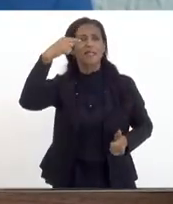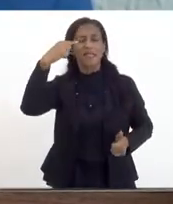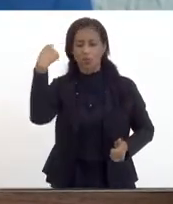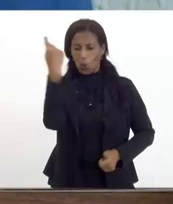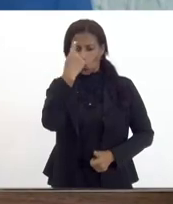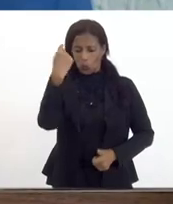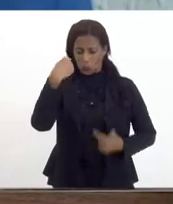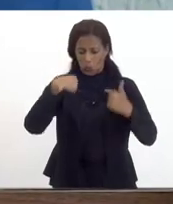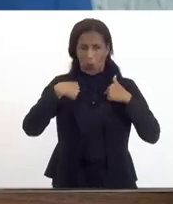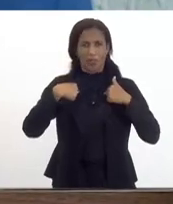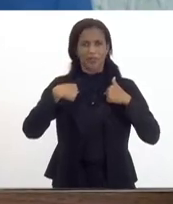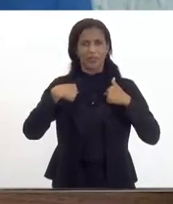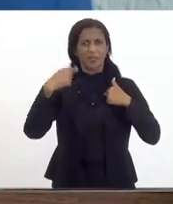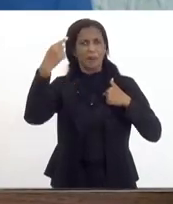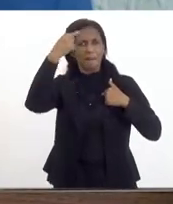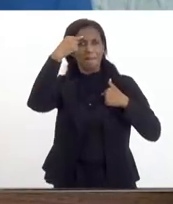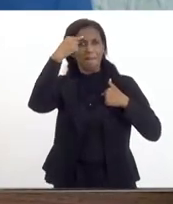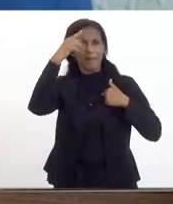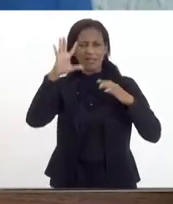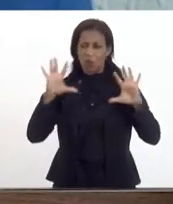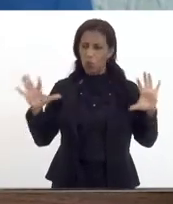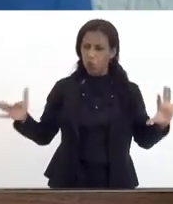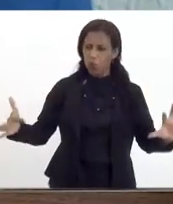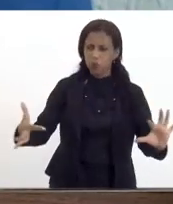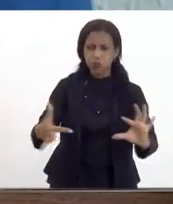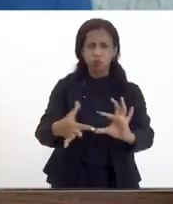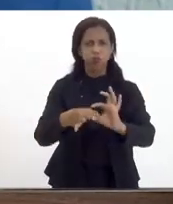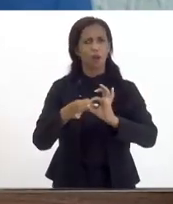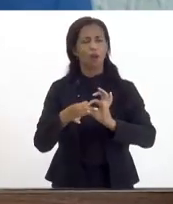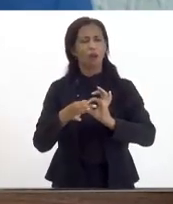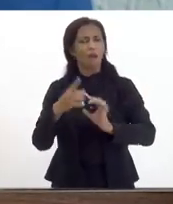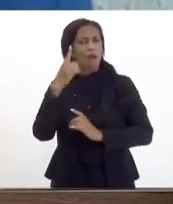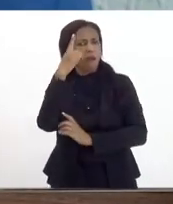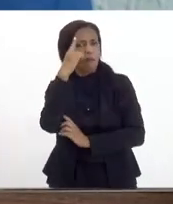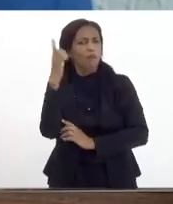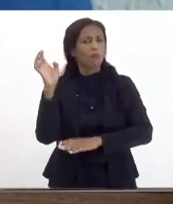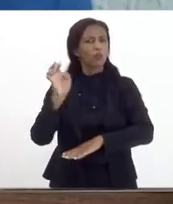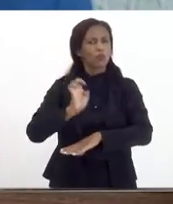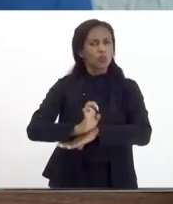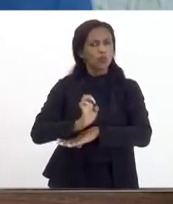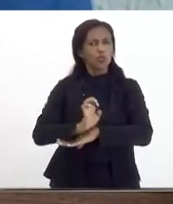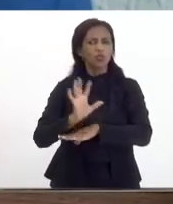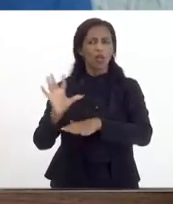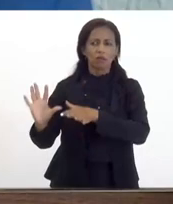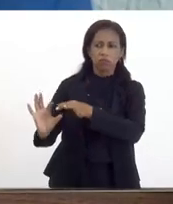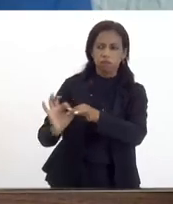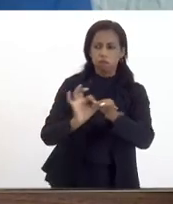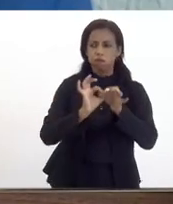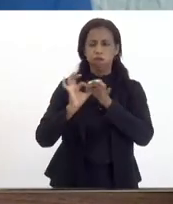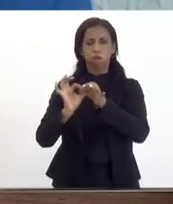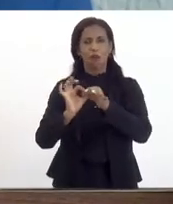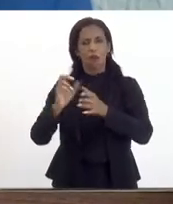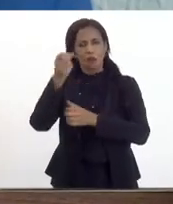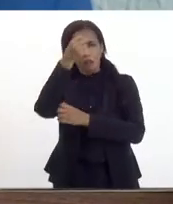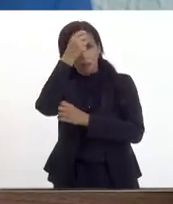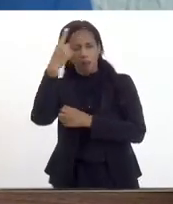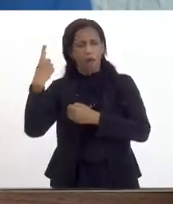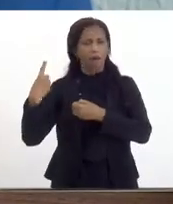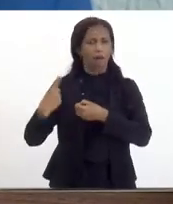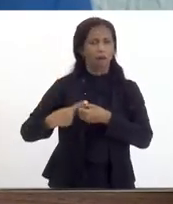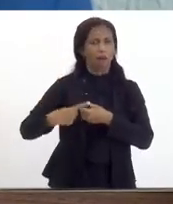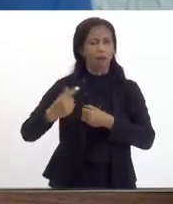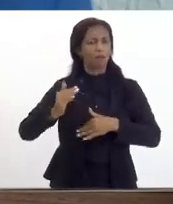nós nós precisamos pensar num conjunto num conjunto do estado num conjunto dos municípios para